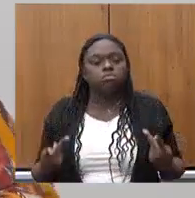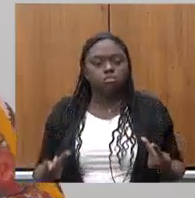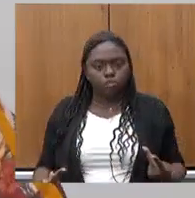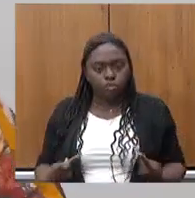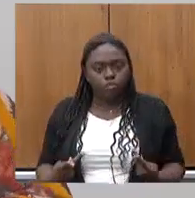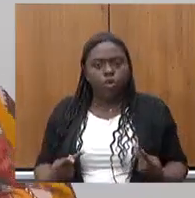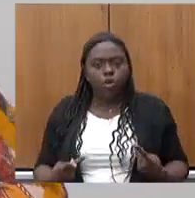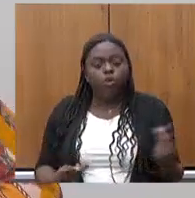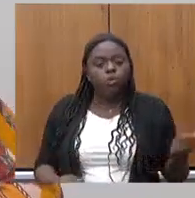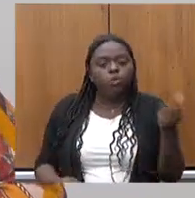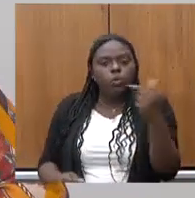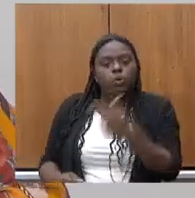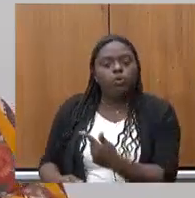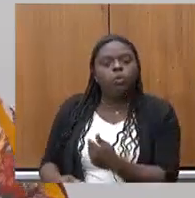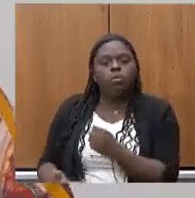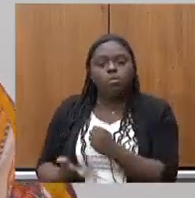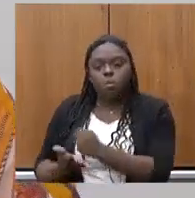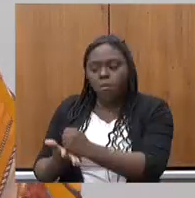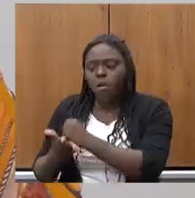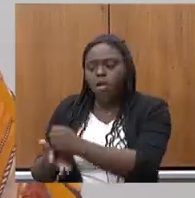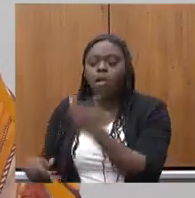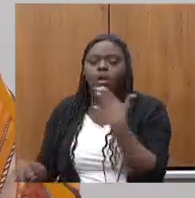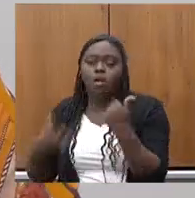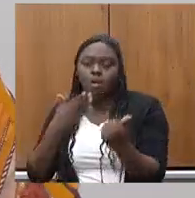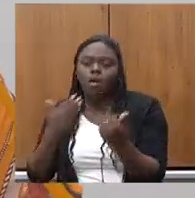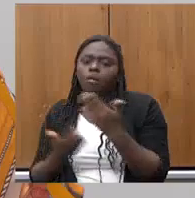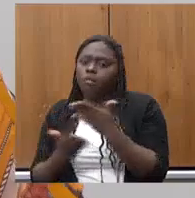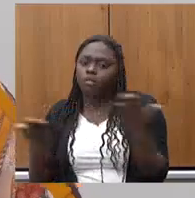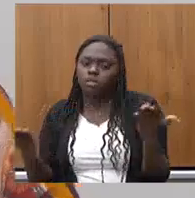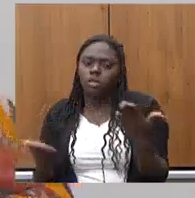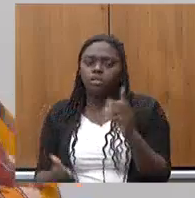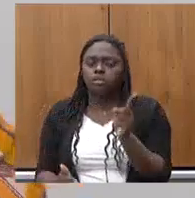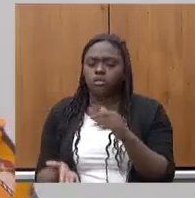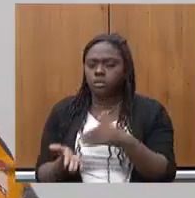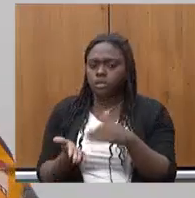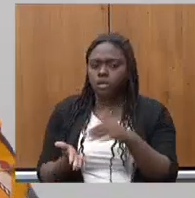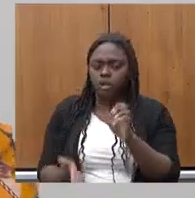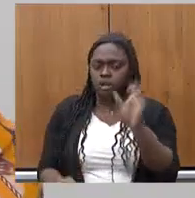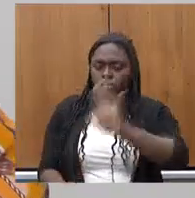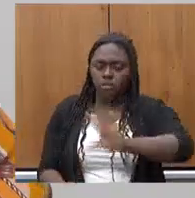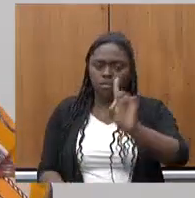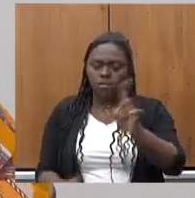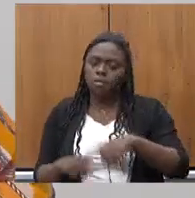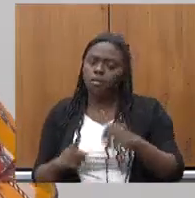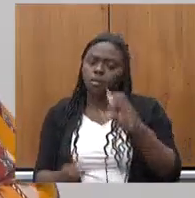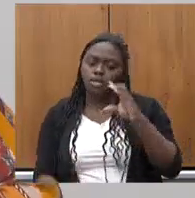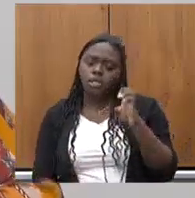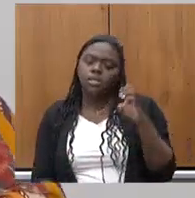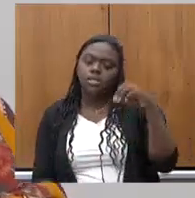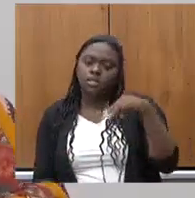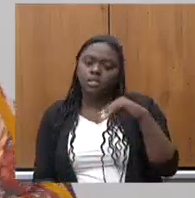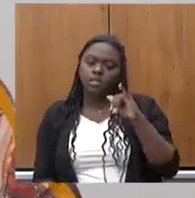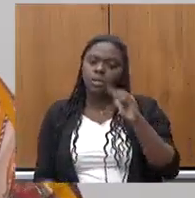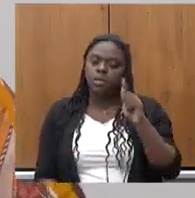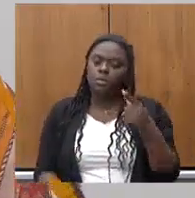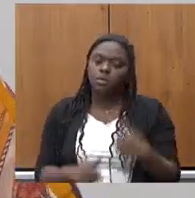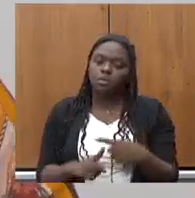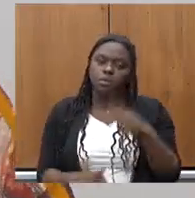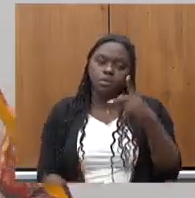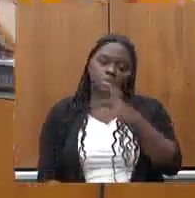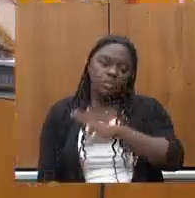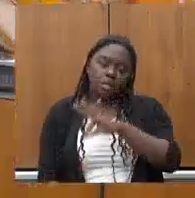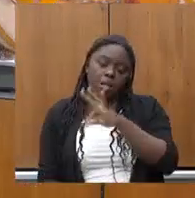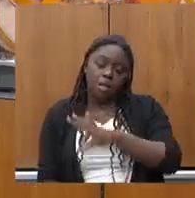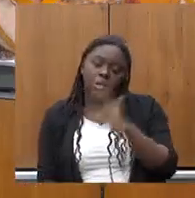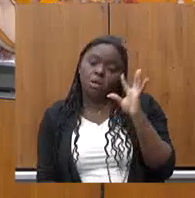de reinvestir para melhorar vocês mesmos eu quero dizer Semig não quero dizer o secretário de Estado porque o seu salário imagino que